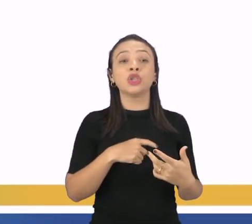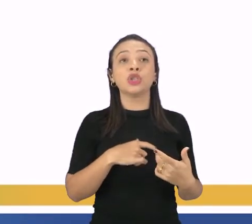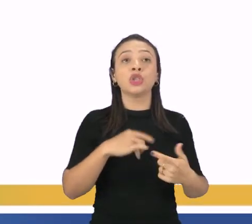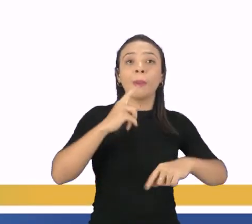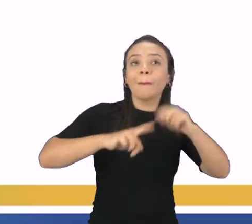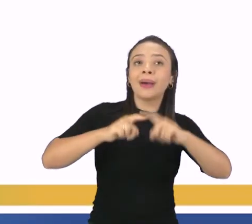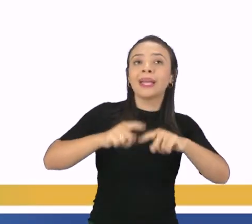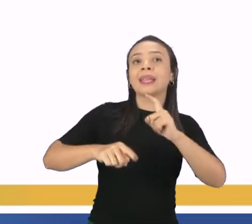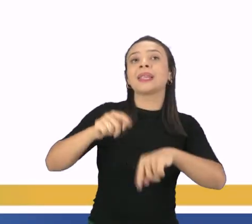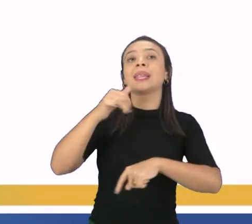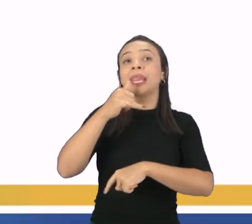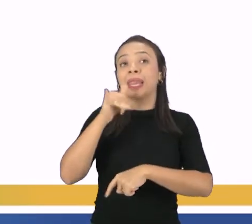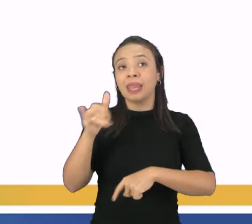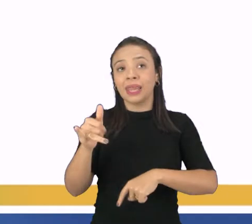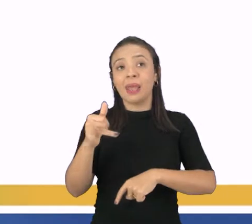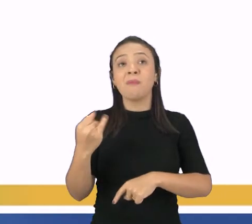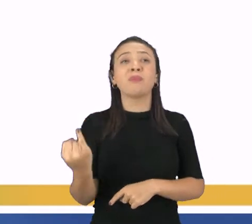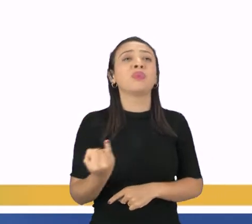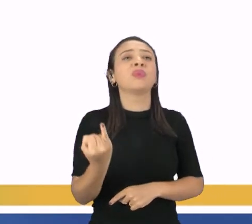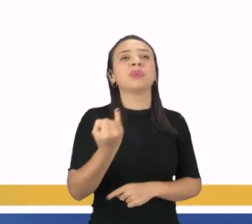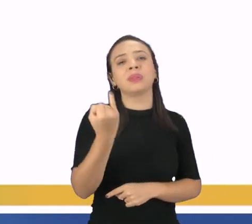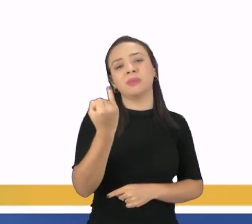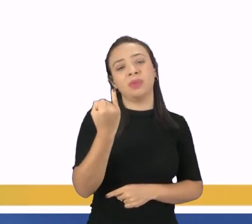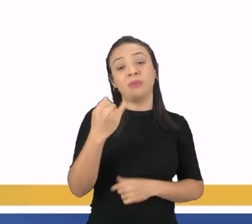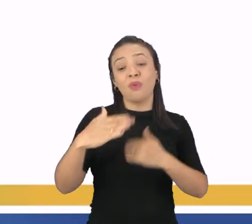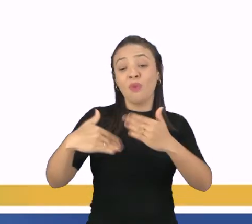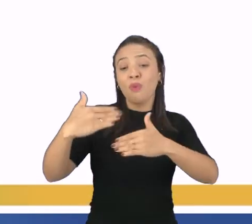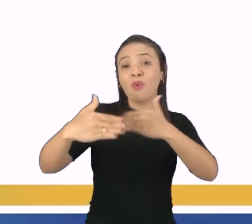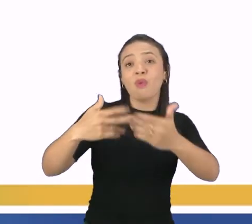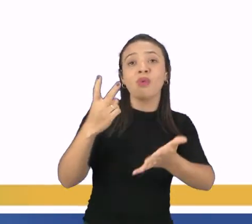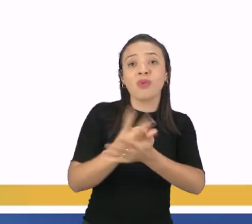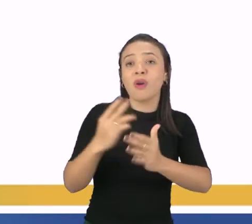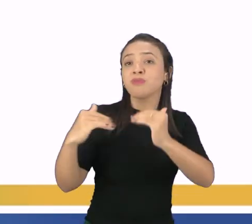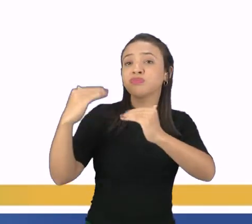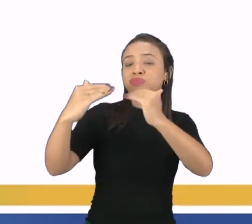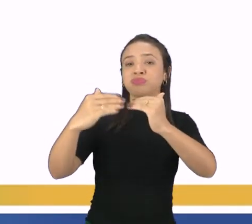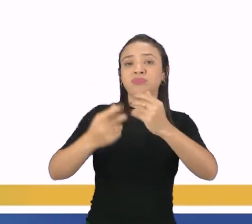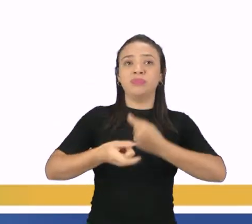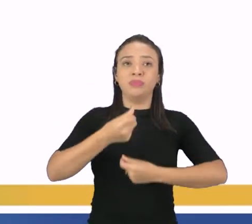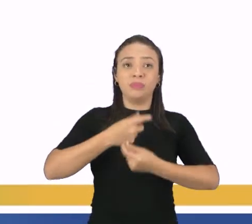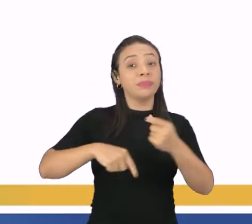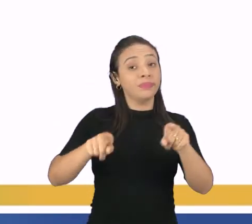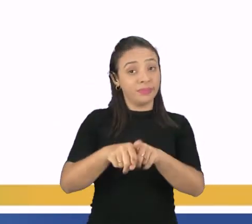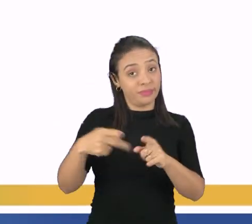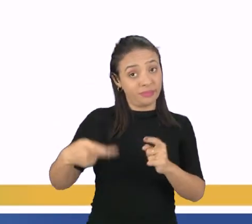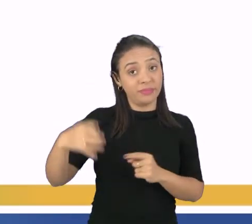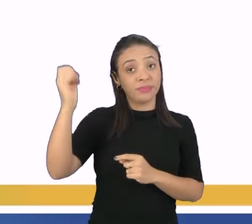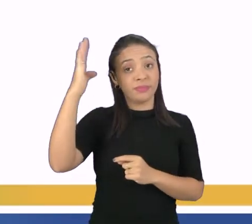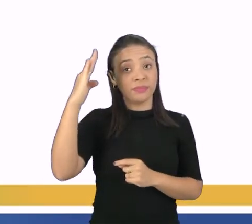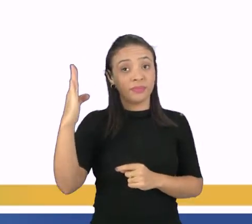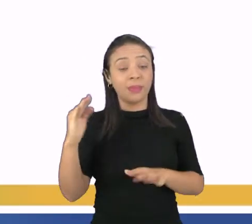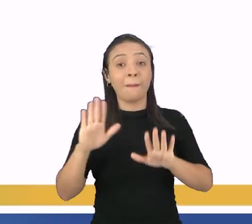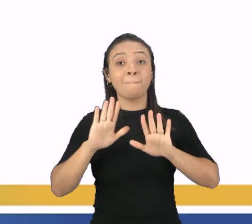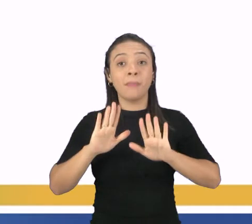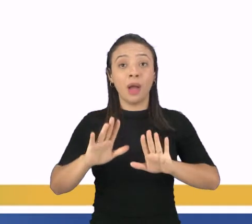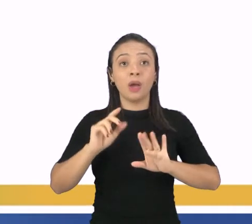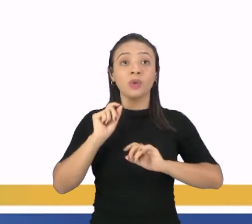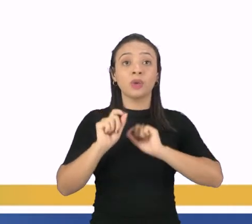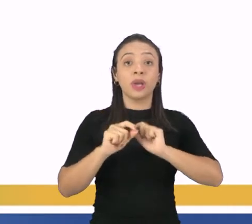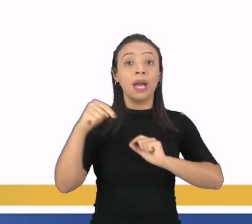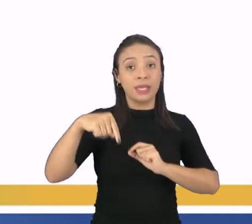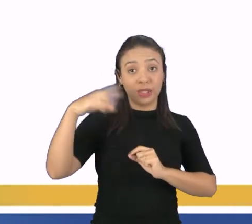o desempenho econômico de qualquer país, inclusive o Brasil. Mas, ainda bem que o Brasil detém